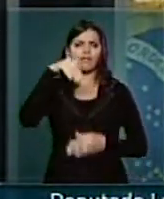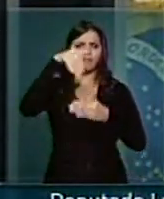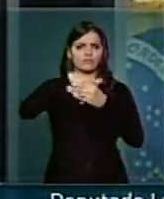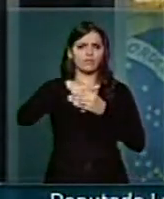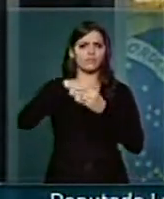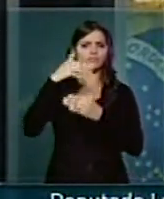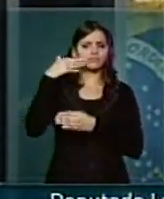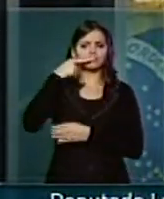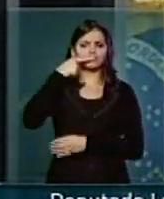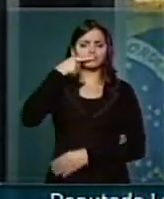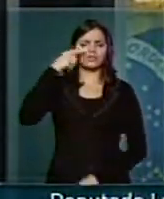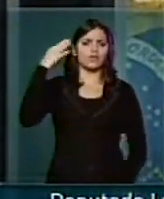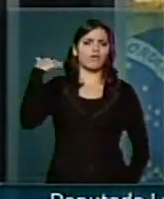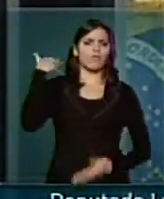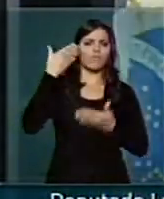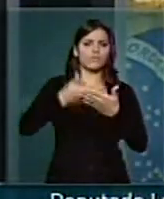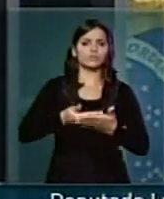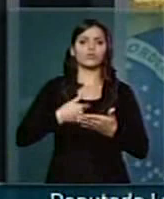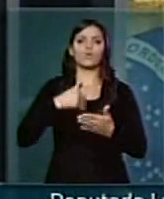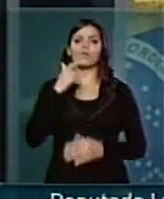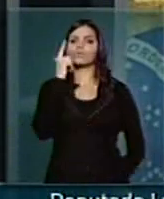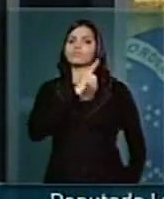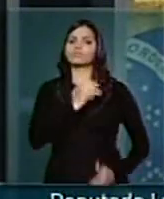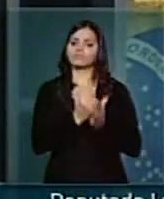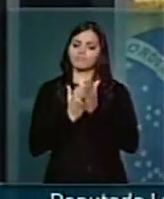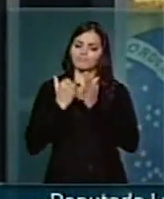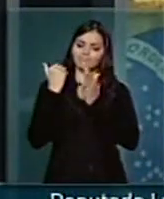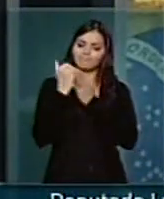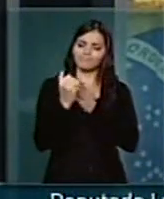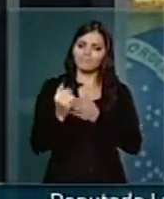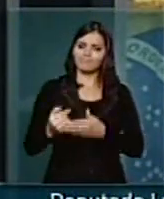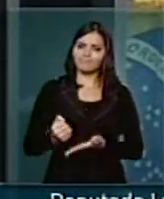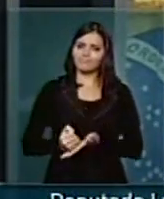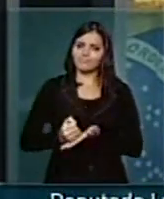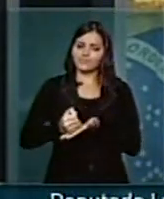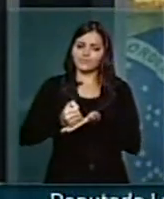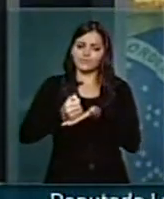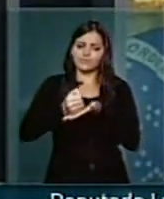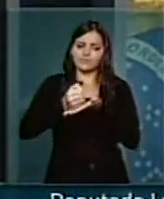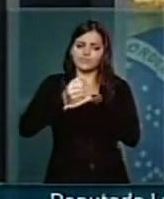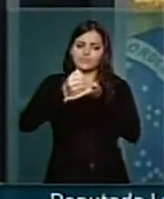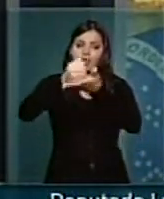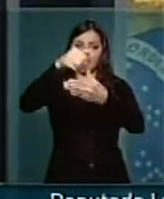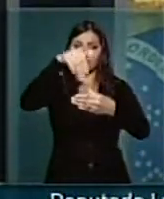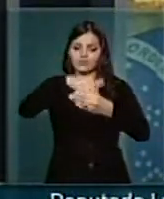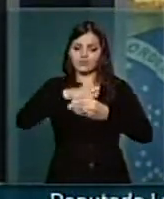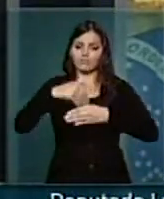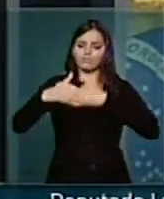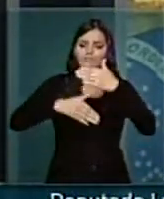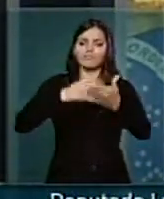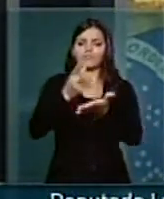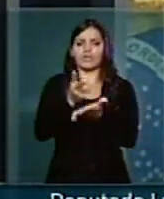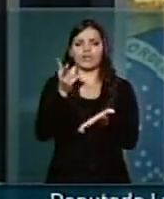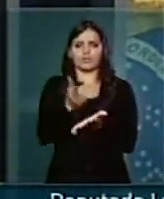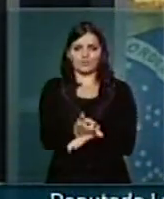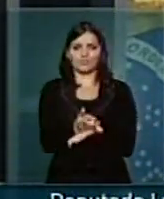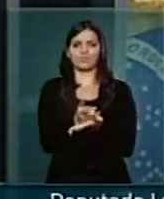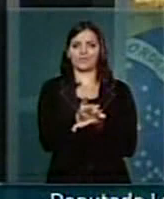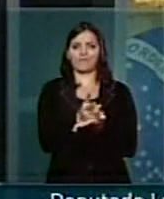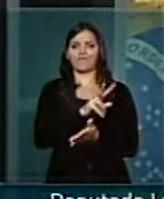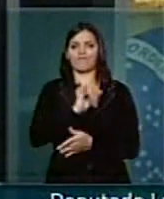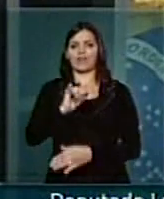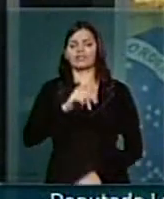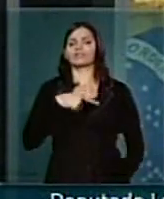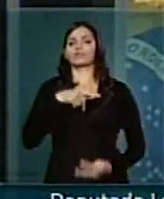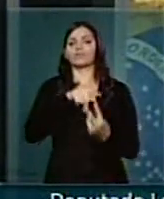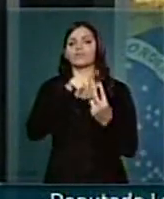ter um crescimento sustentável e a cada eleição mantém esse crescimento, sem dúvida nenhuma, é por